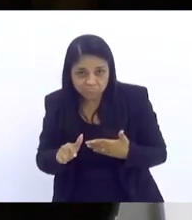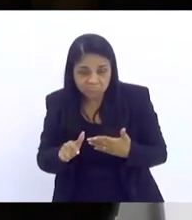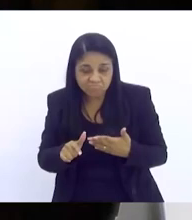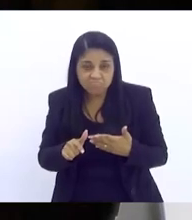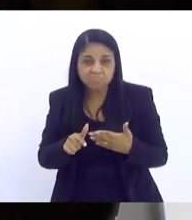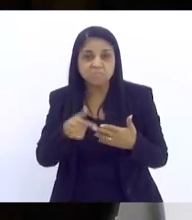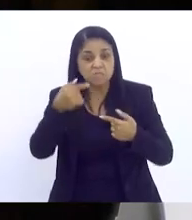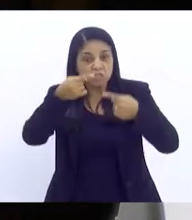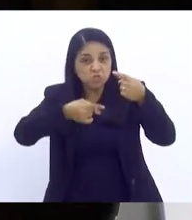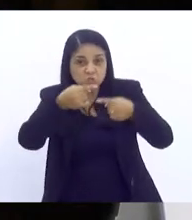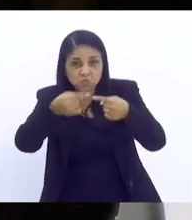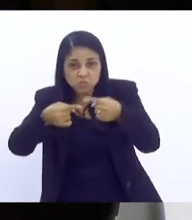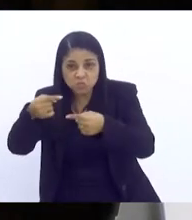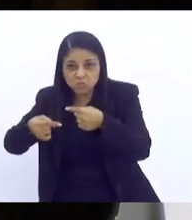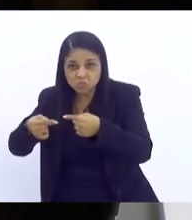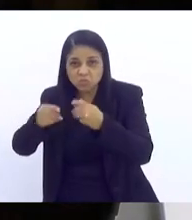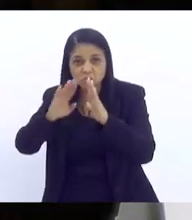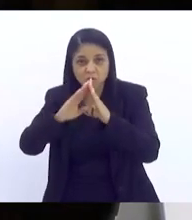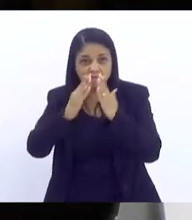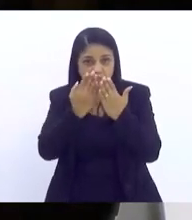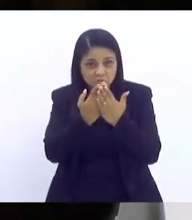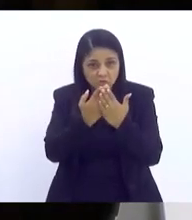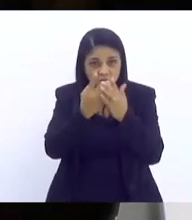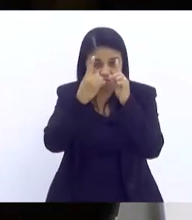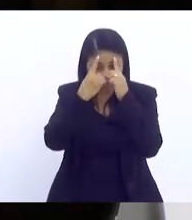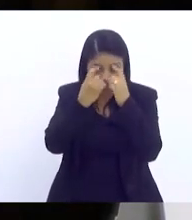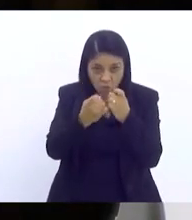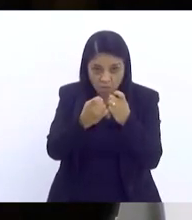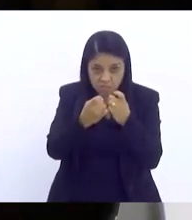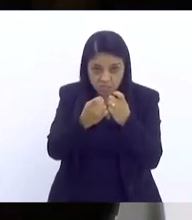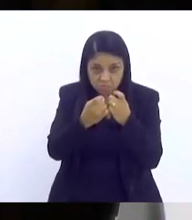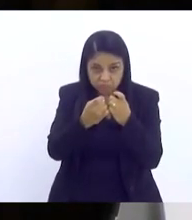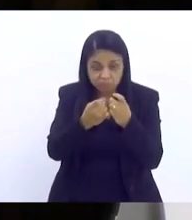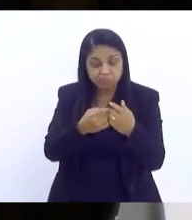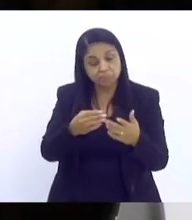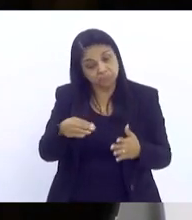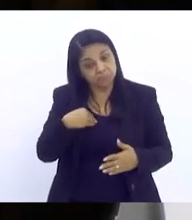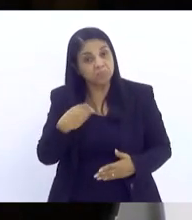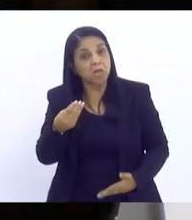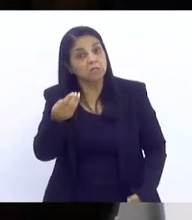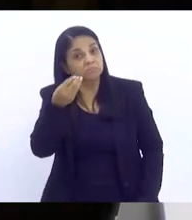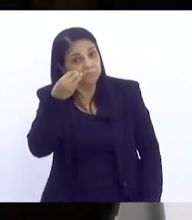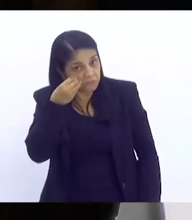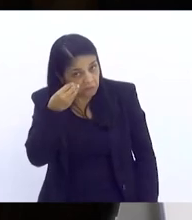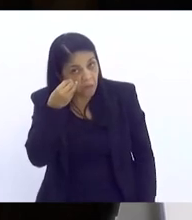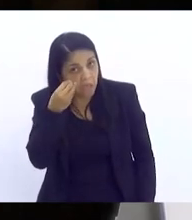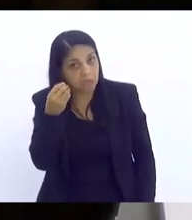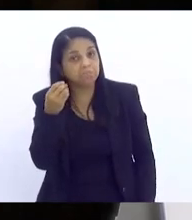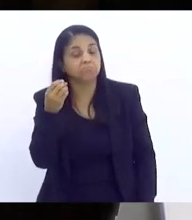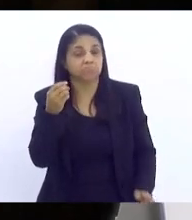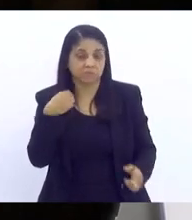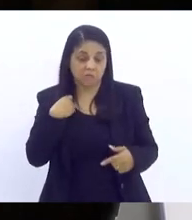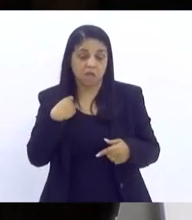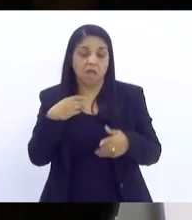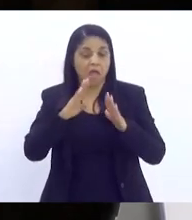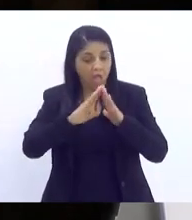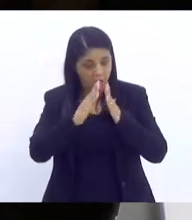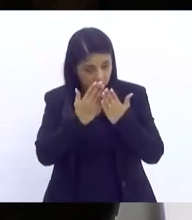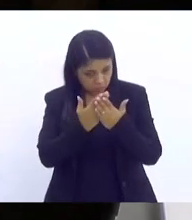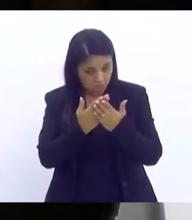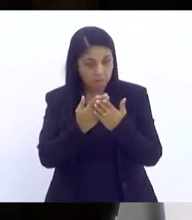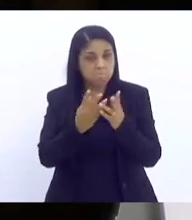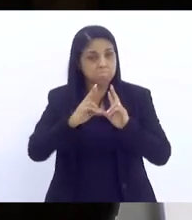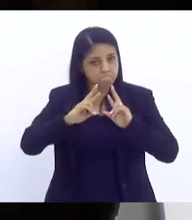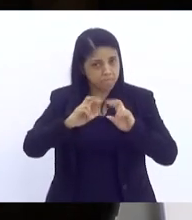as escolas essas violências, nós até tentamos, a escola percebe essas violências,